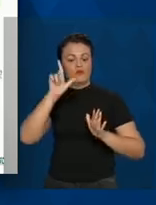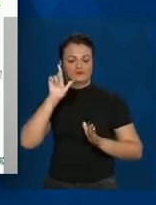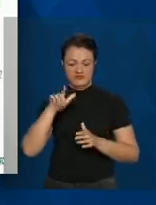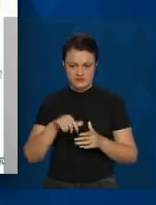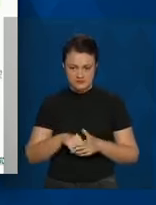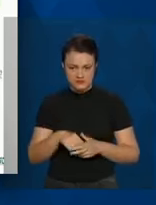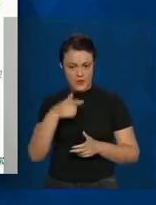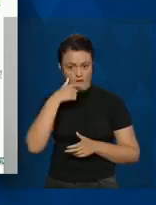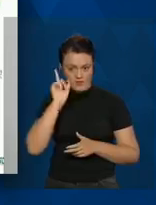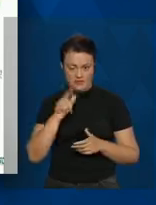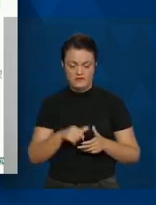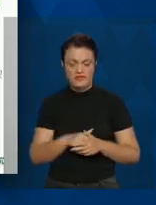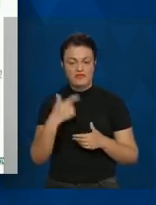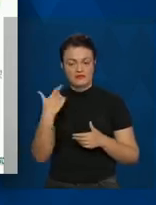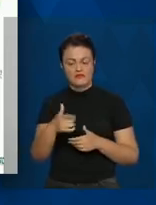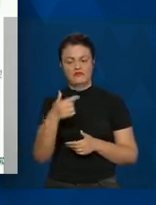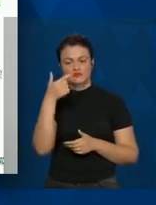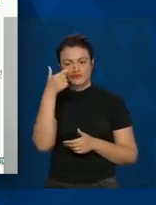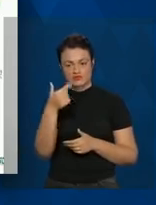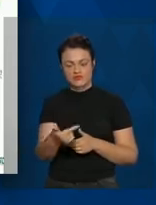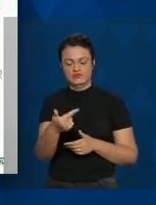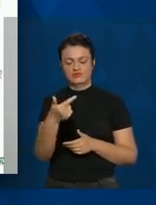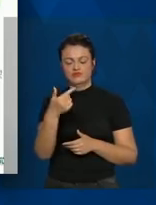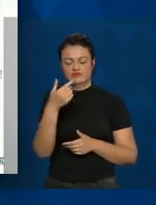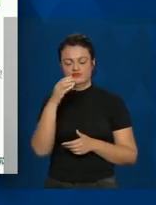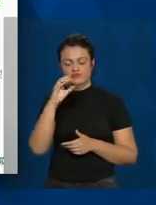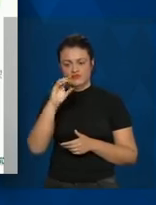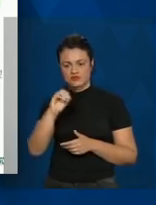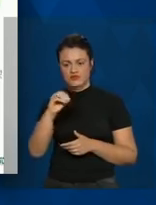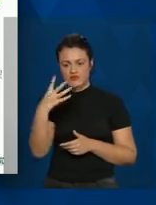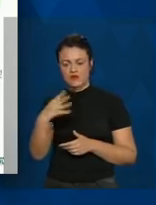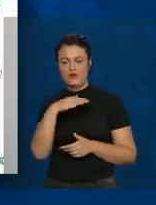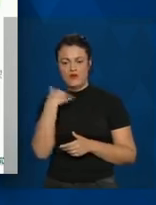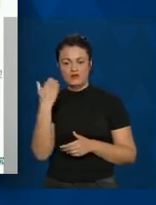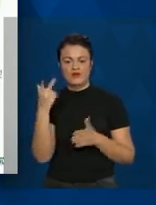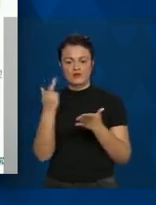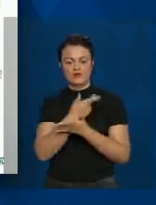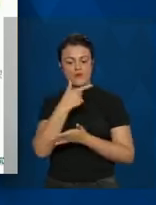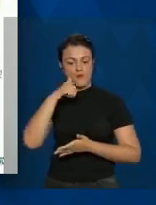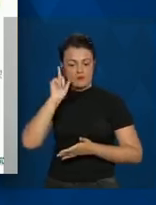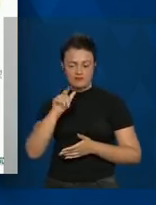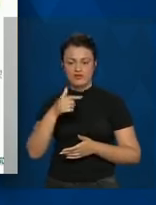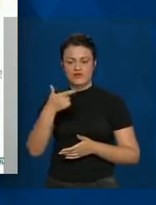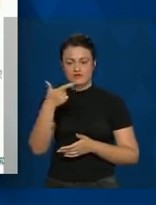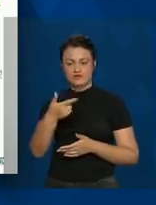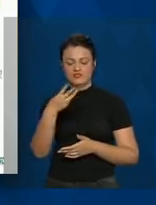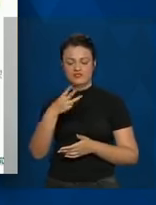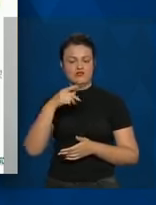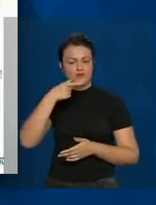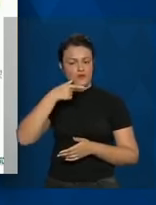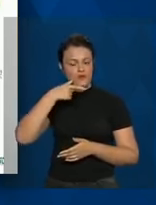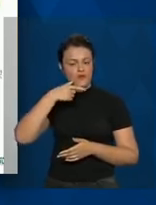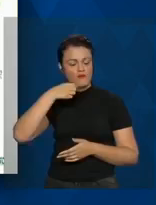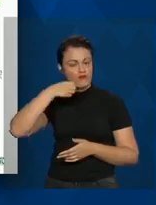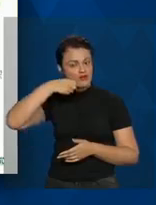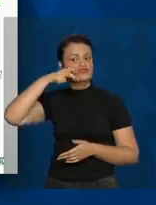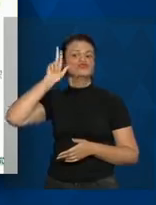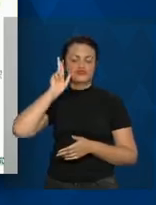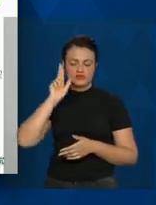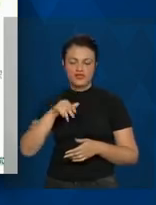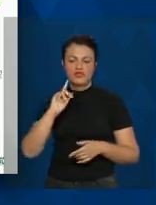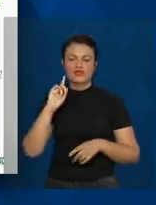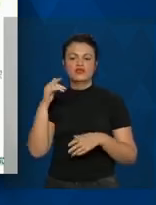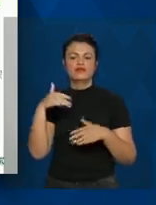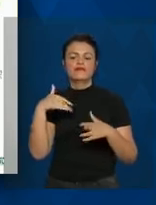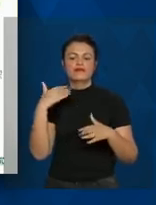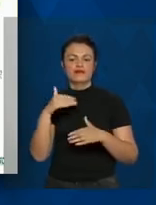204 óbitos, 10 ocorreram ontem, 25 antes de ontem e sucessivamente nos